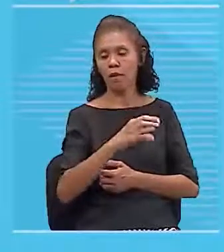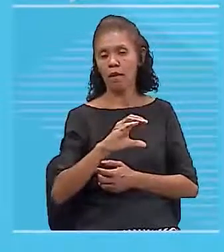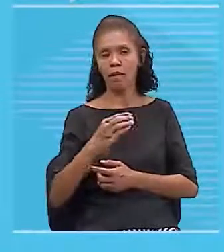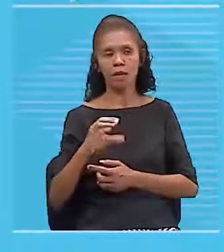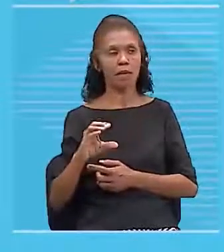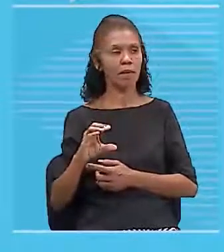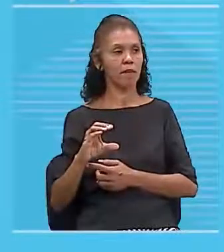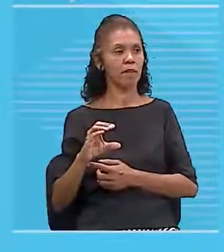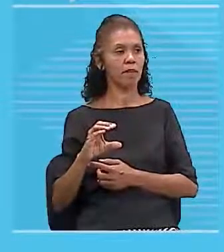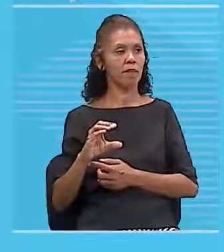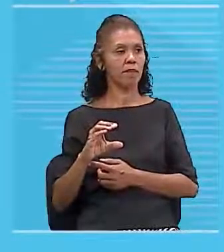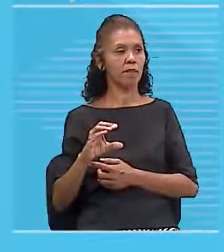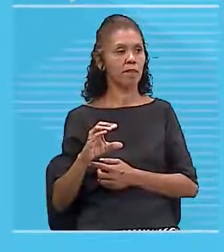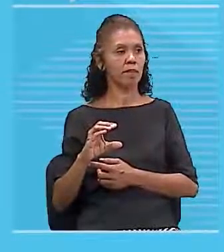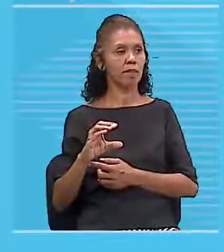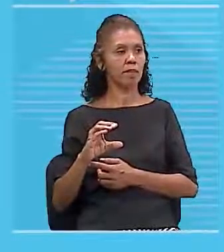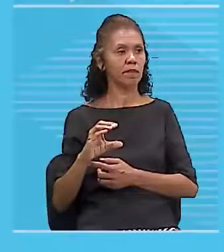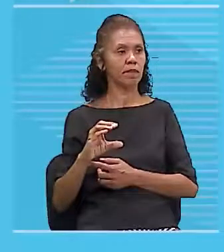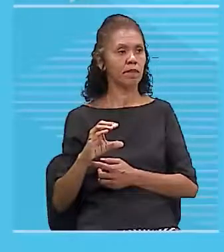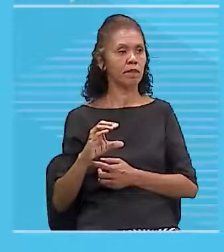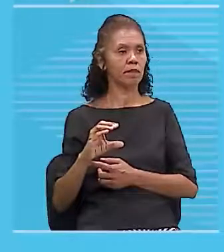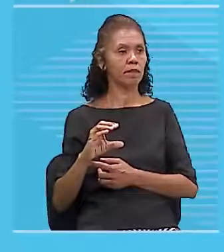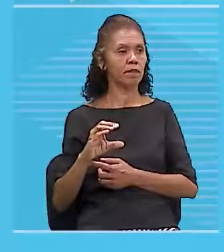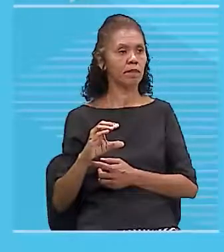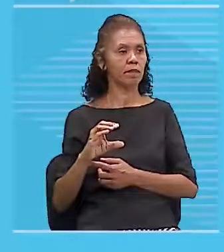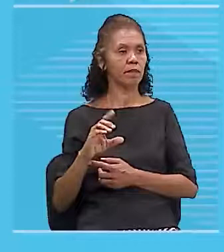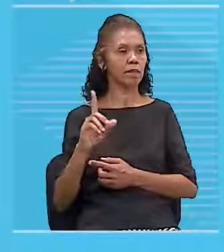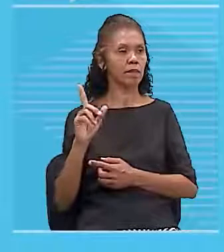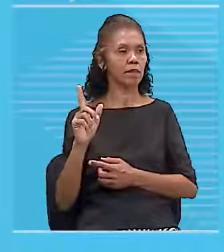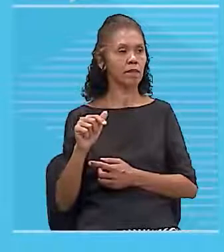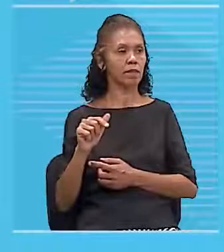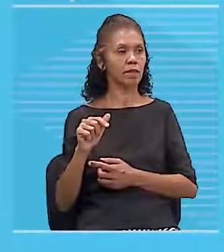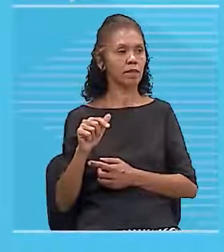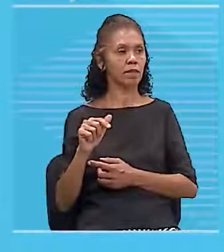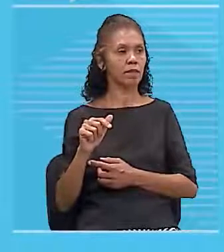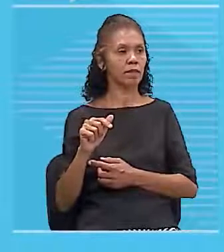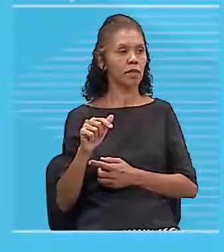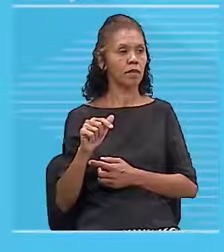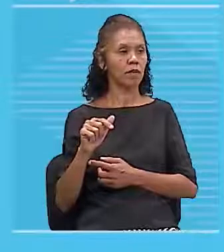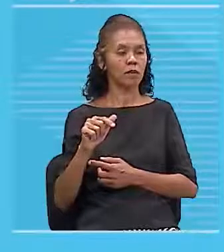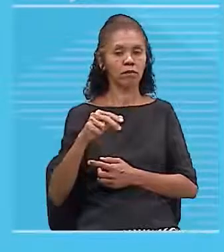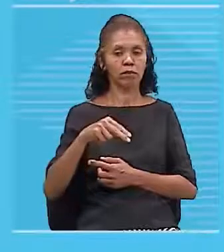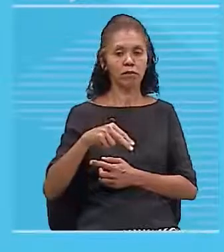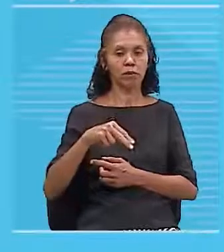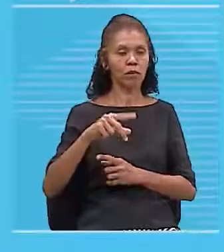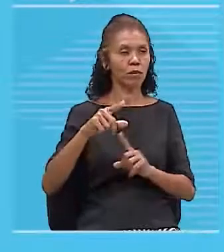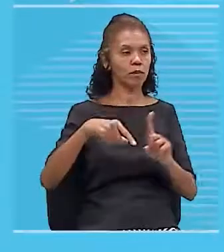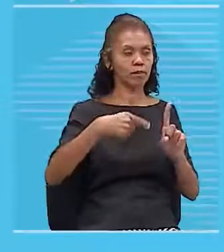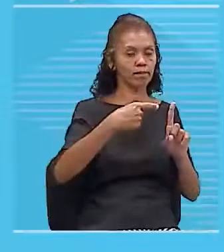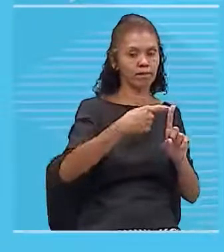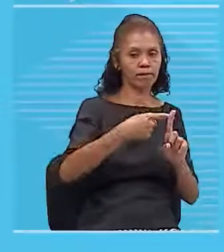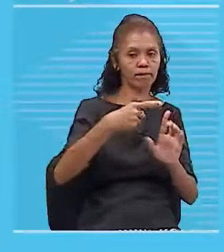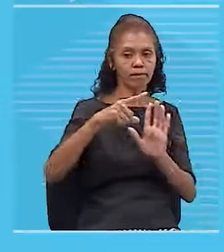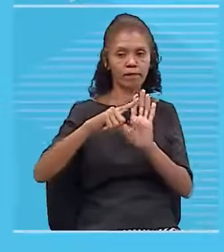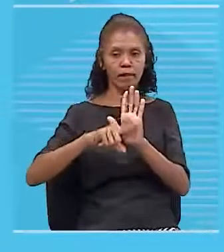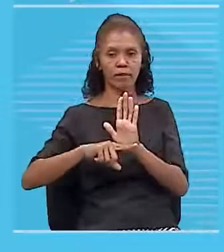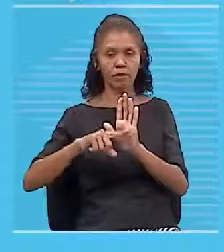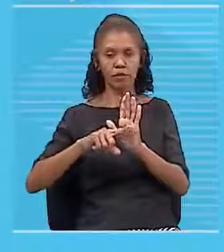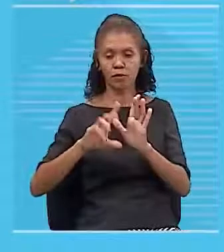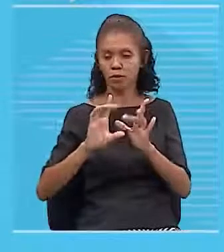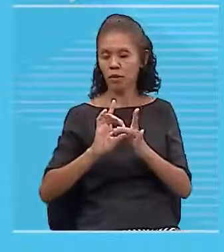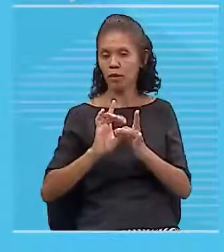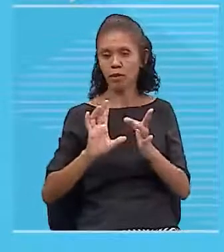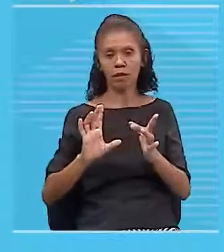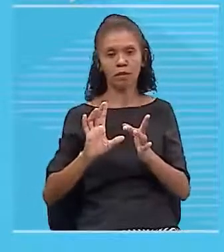Porque eu consegui ligar o polo negativo da bateria com o polo positivo. E